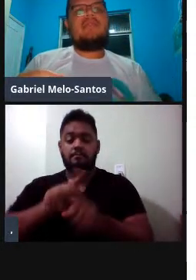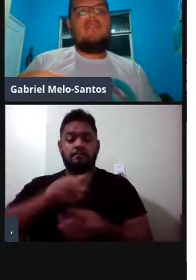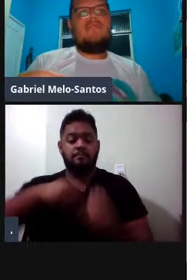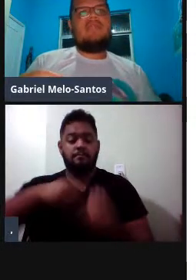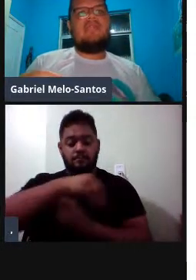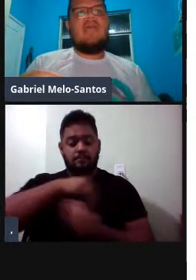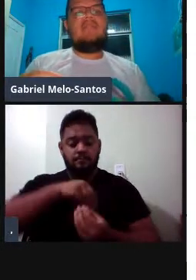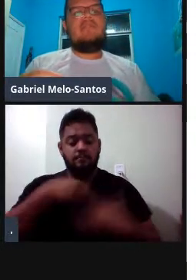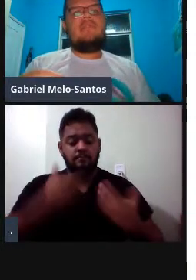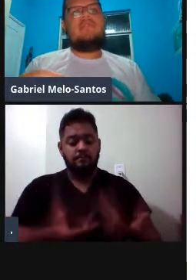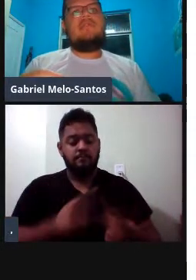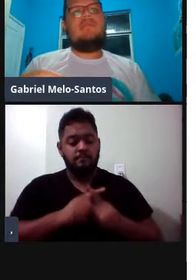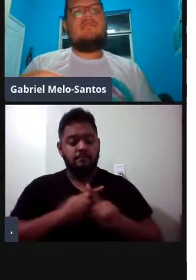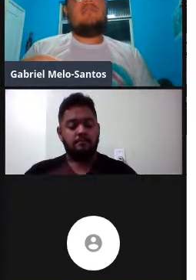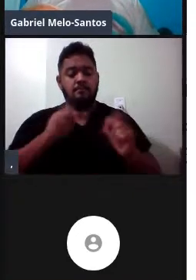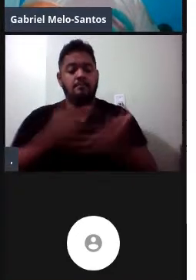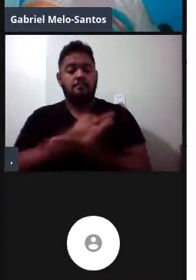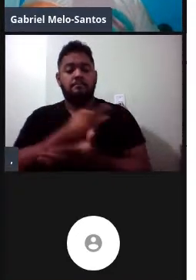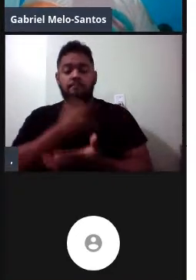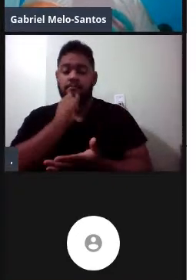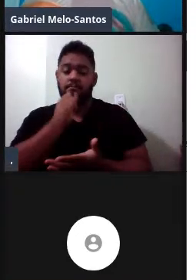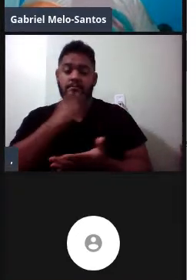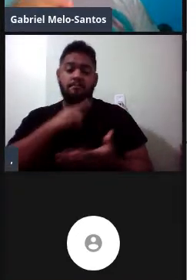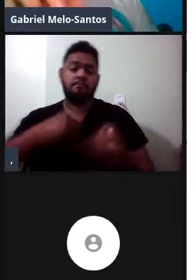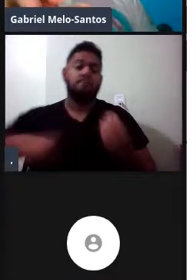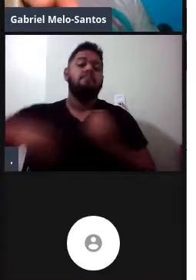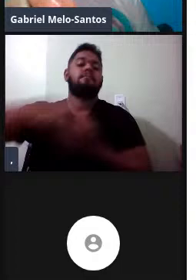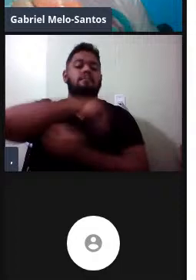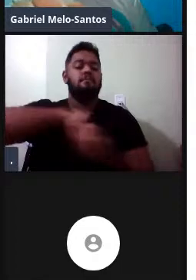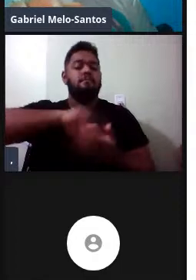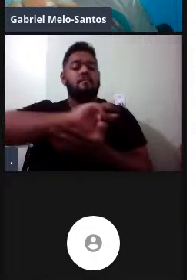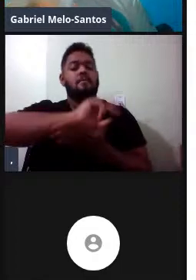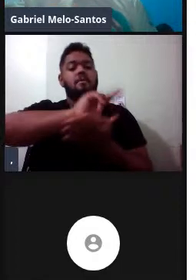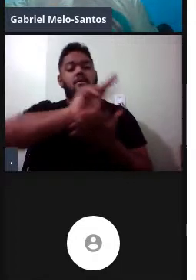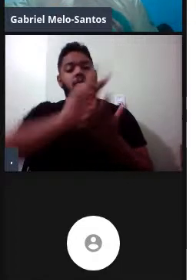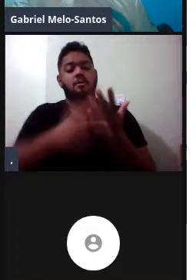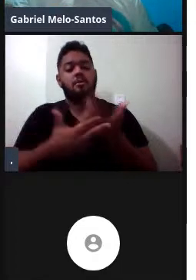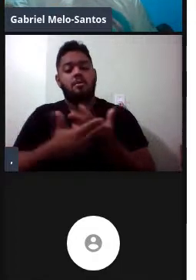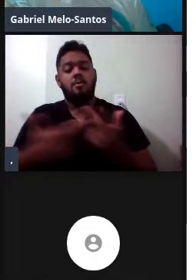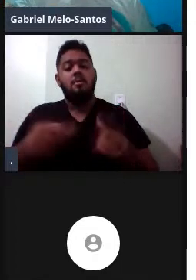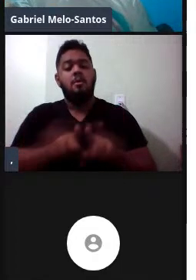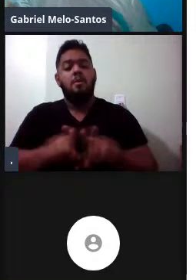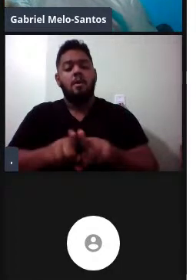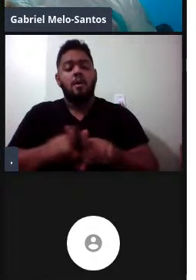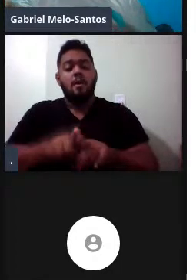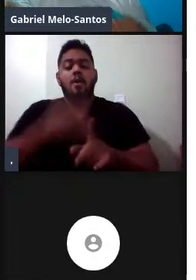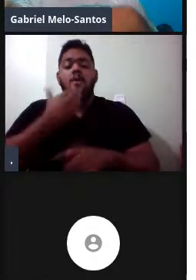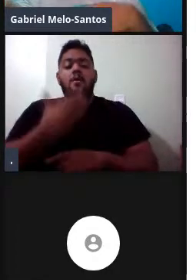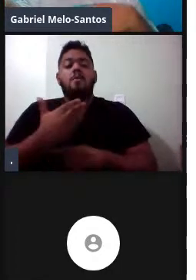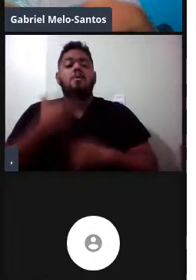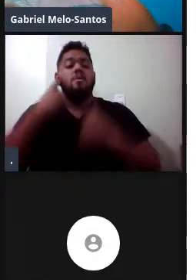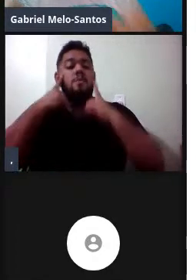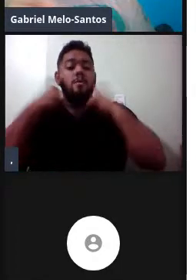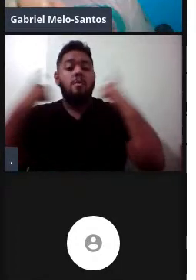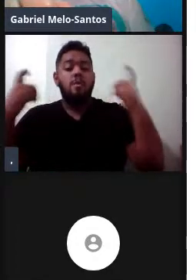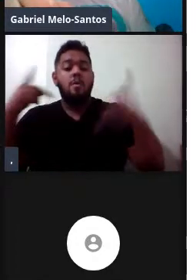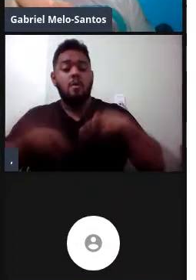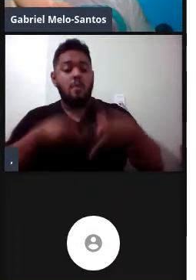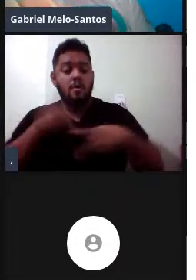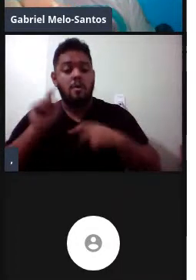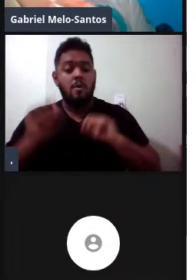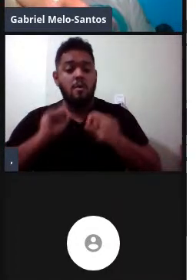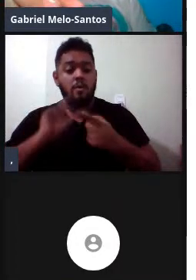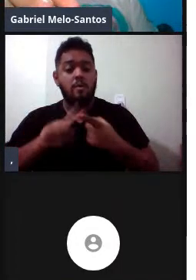leva a essa diversidade de tipos sonoros, né? E composição de tipos sonoros ao longo das populações permanece